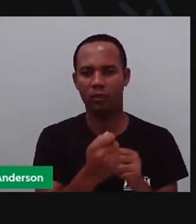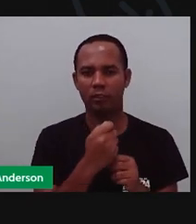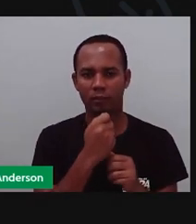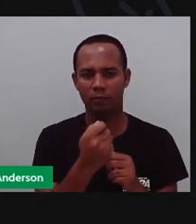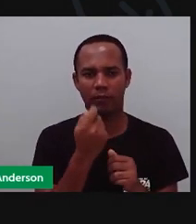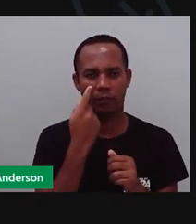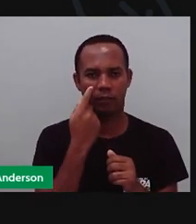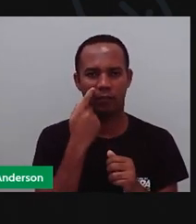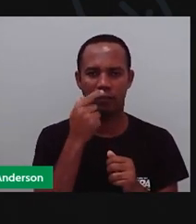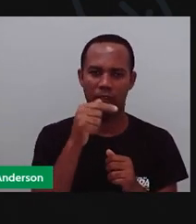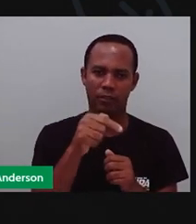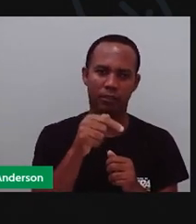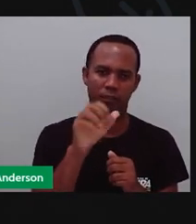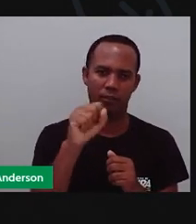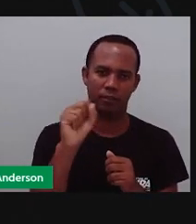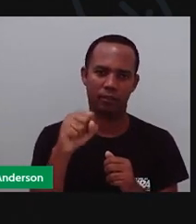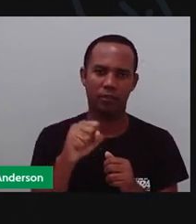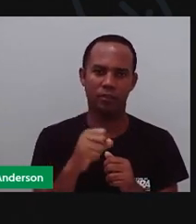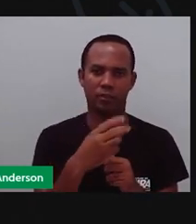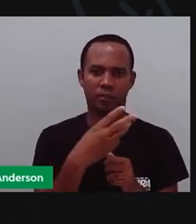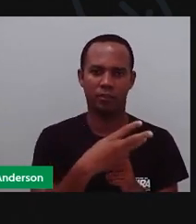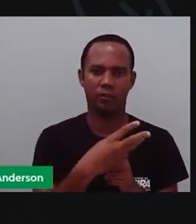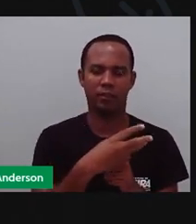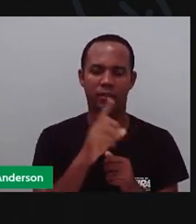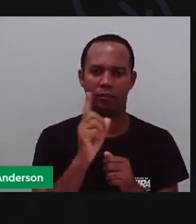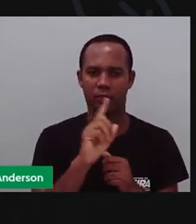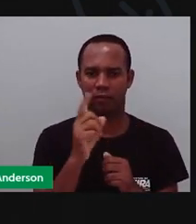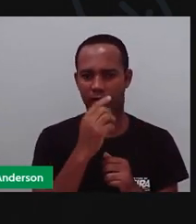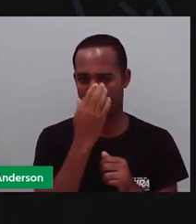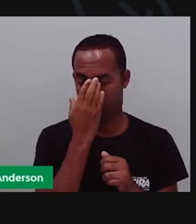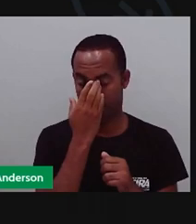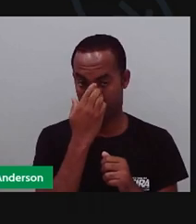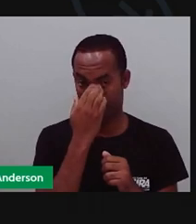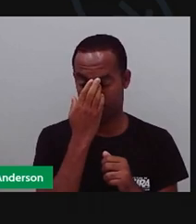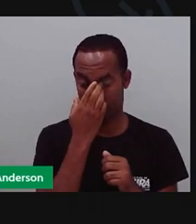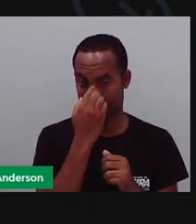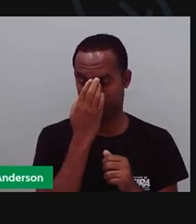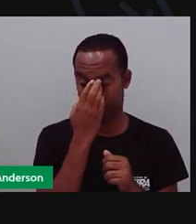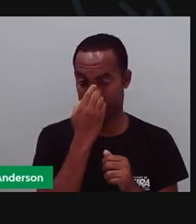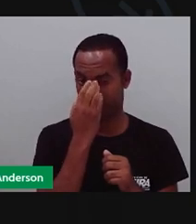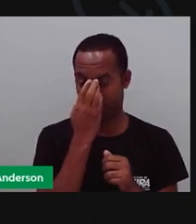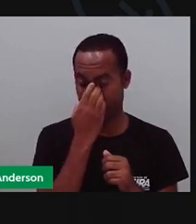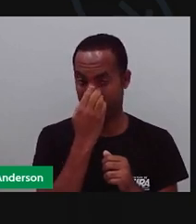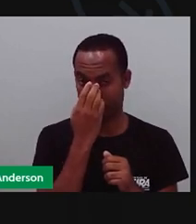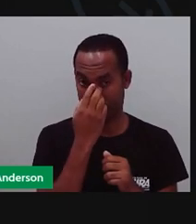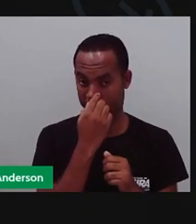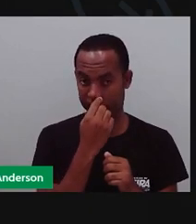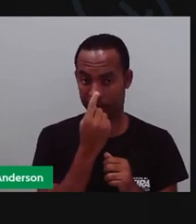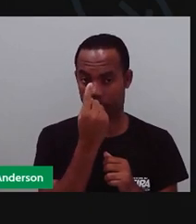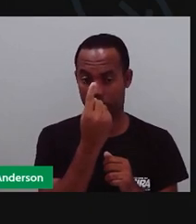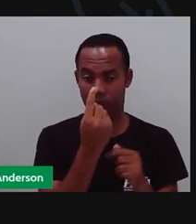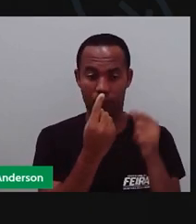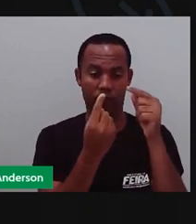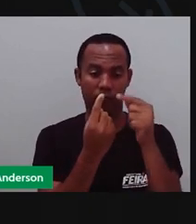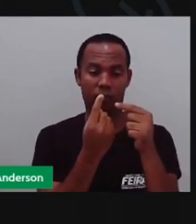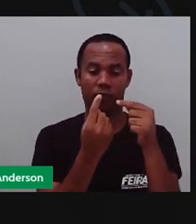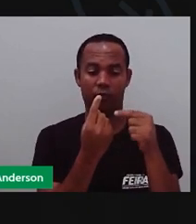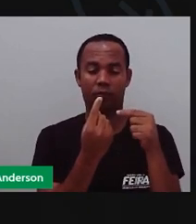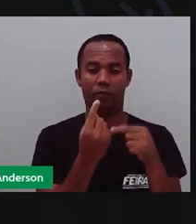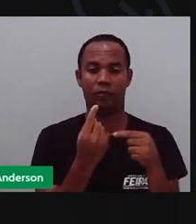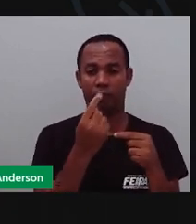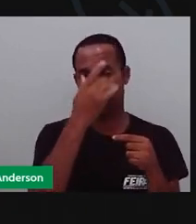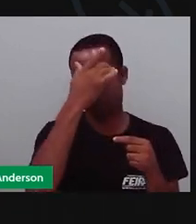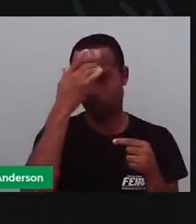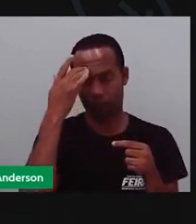pra vocês visualizarem melhor. Né? E aí o quê? Cada quadrinho desse equivale o quê? A uma pessoa. Mas eu poderia, por exemplo,